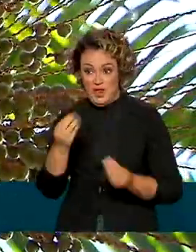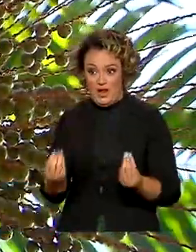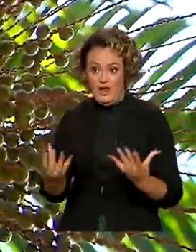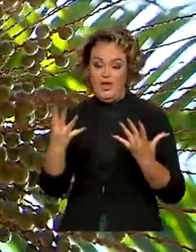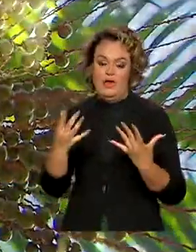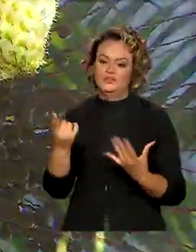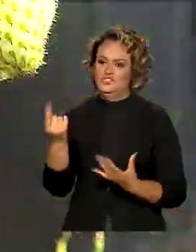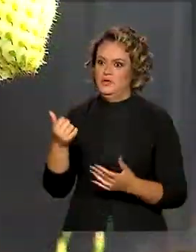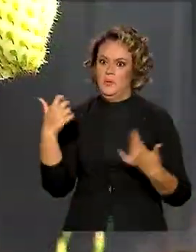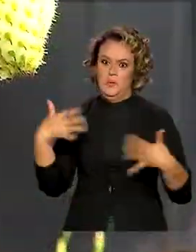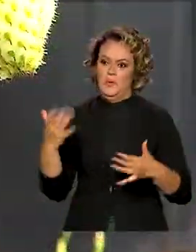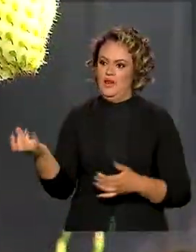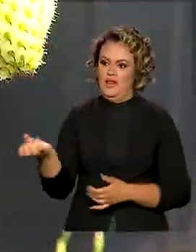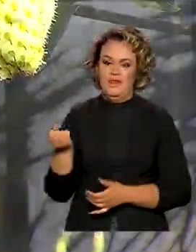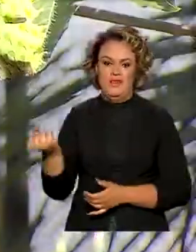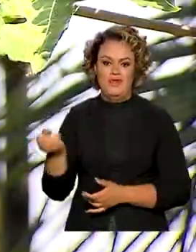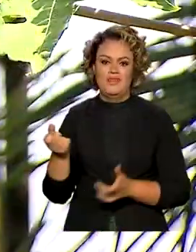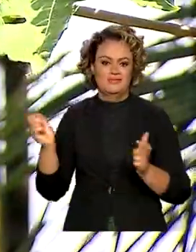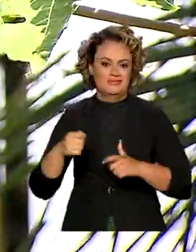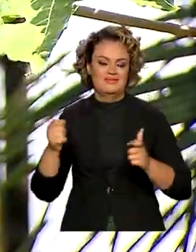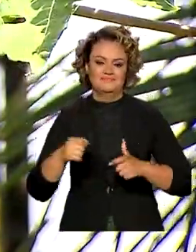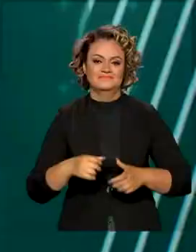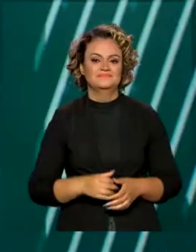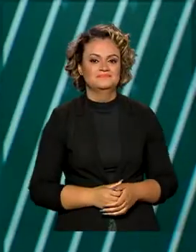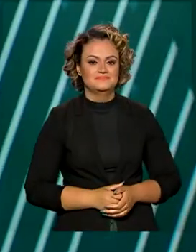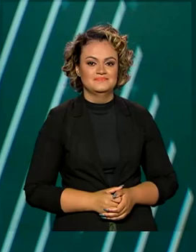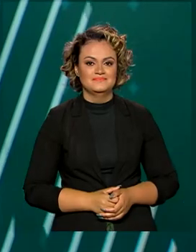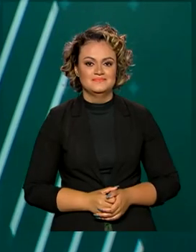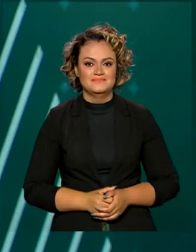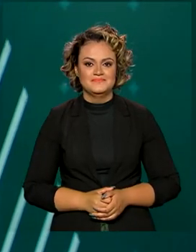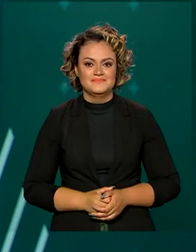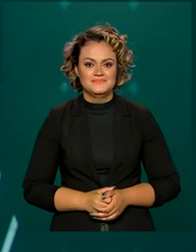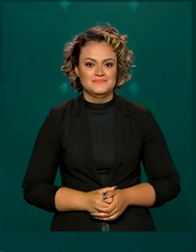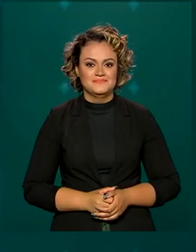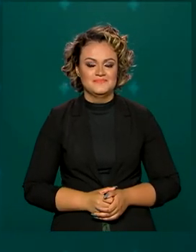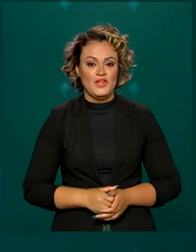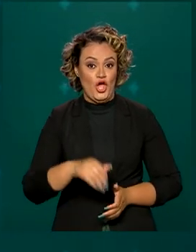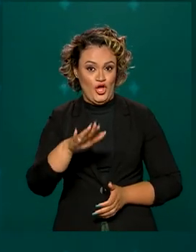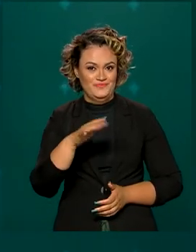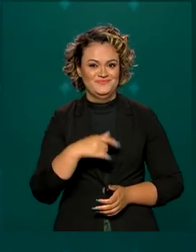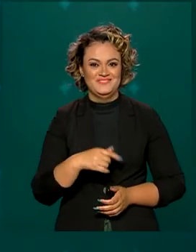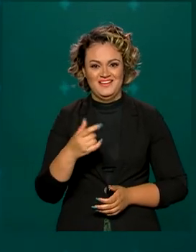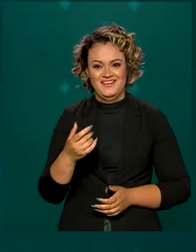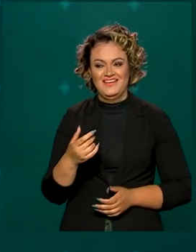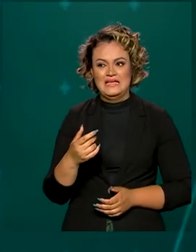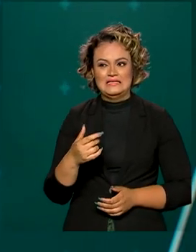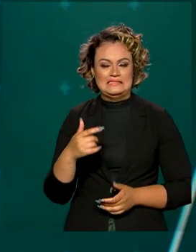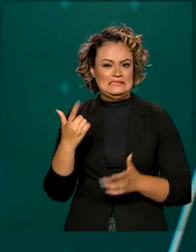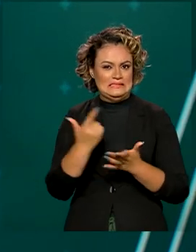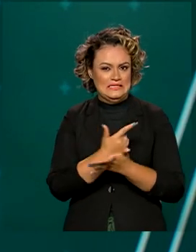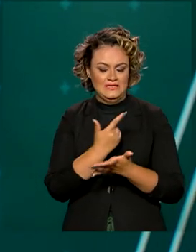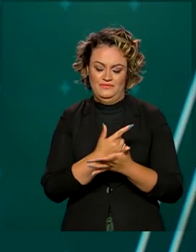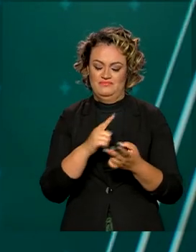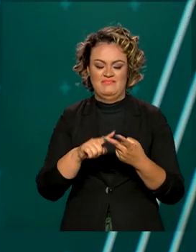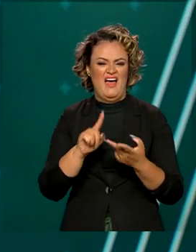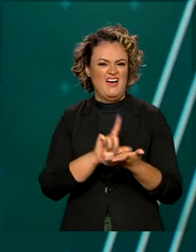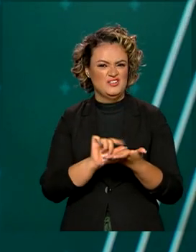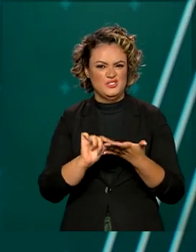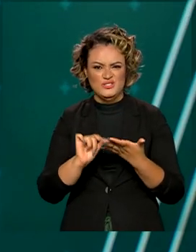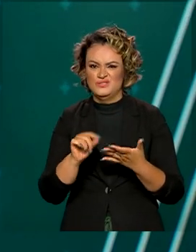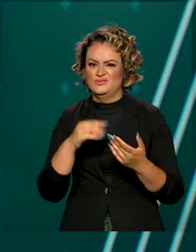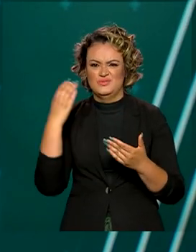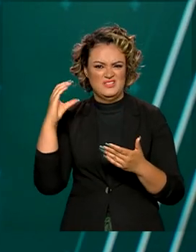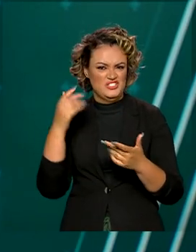600 mil reais. O milagre do agro está na fruticultura. Quem quiser registrar uma obra literária ou